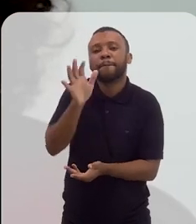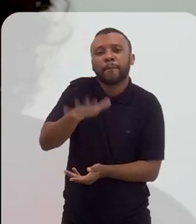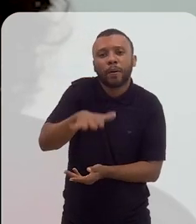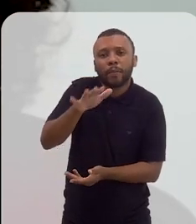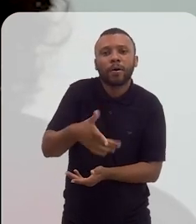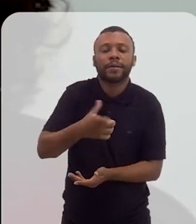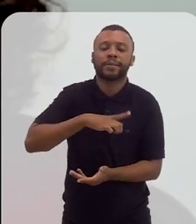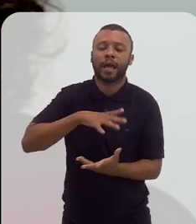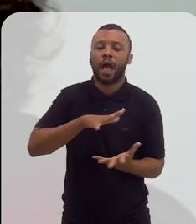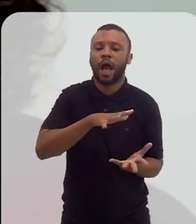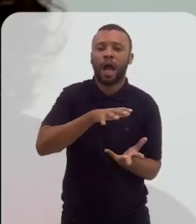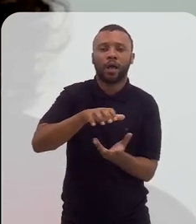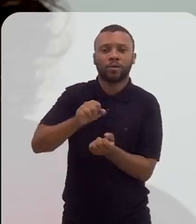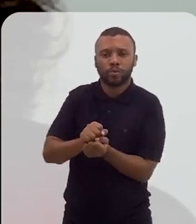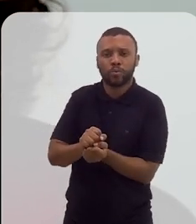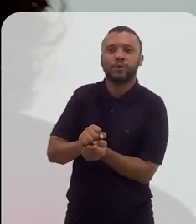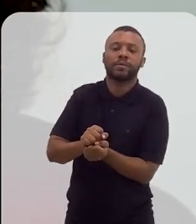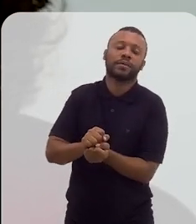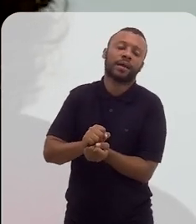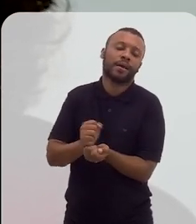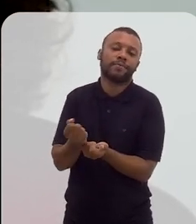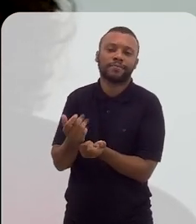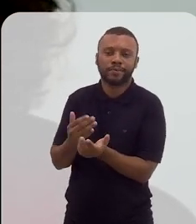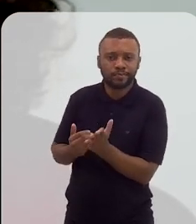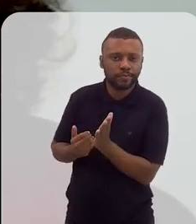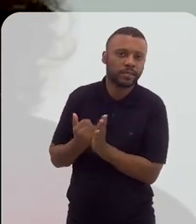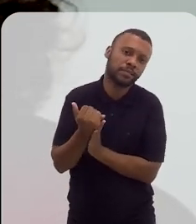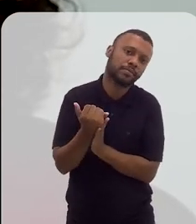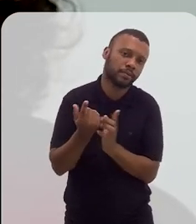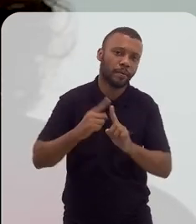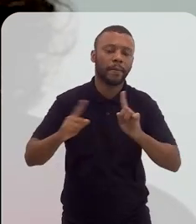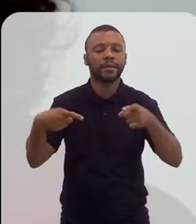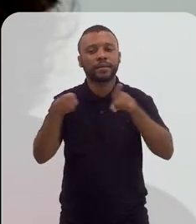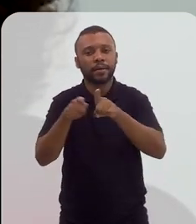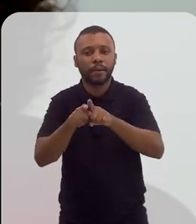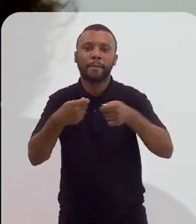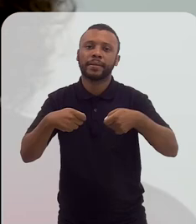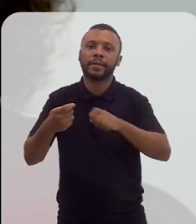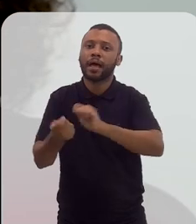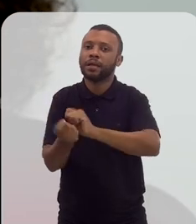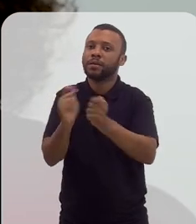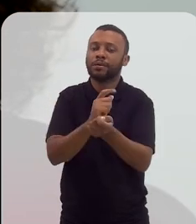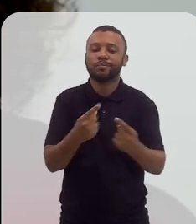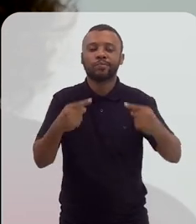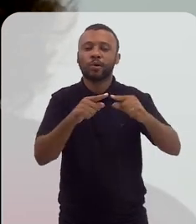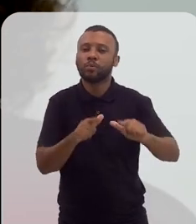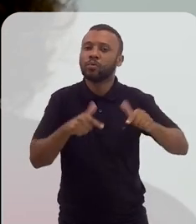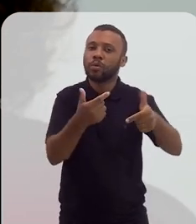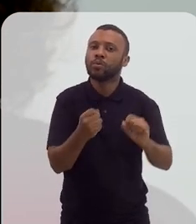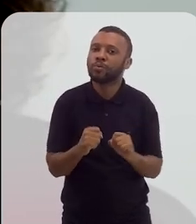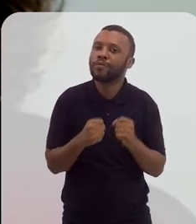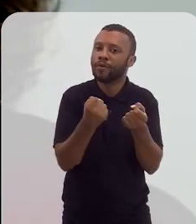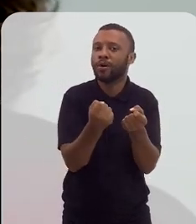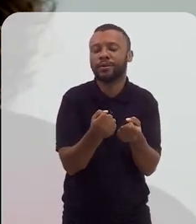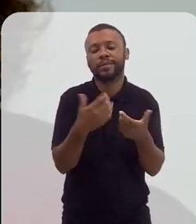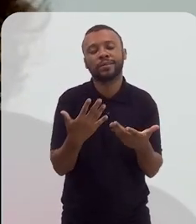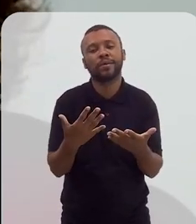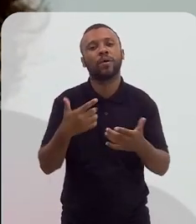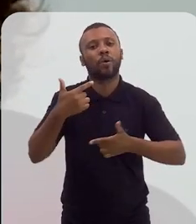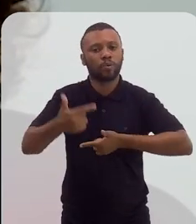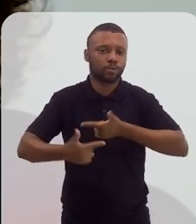de serem sustentáveis desde o princípio, mas também há muito o se ajustar no esforço que tem que ser de todo mundo. Então,